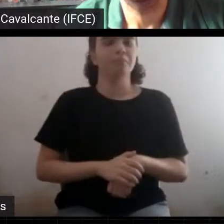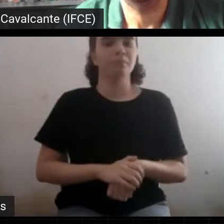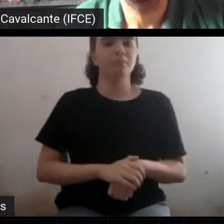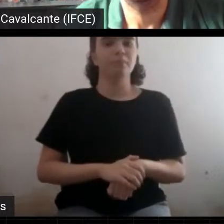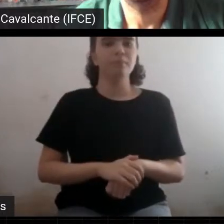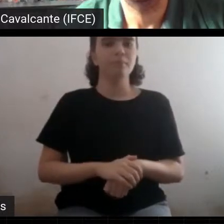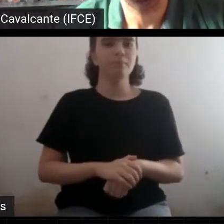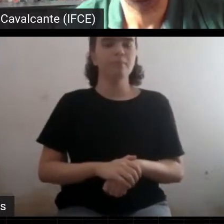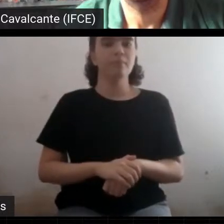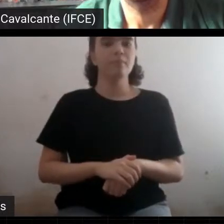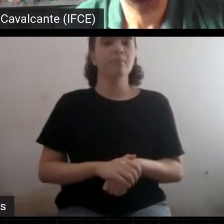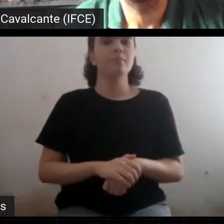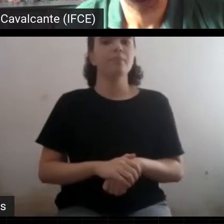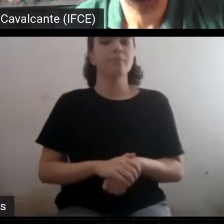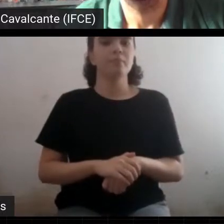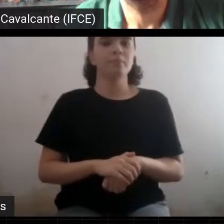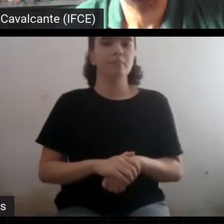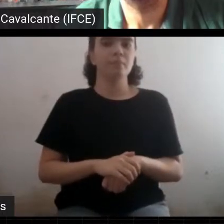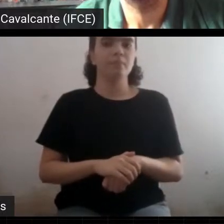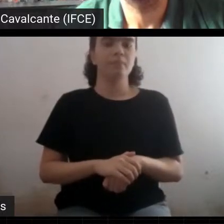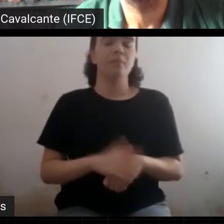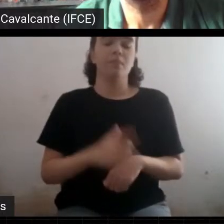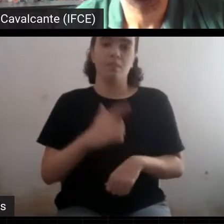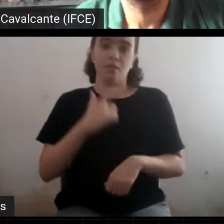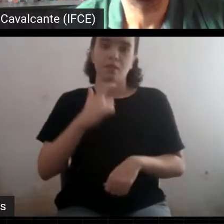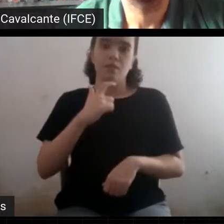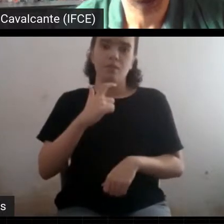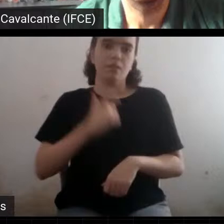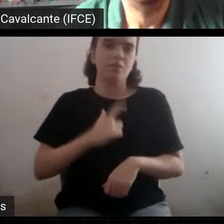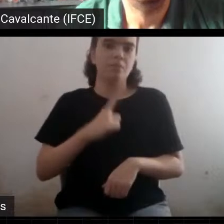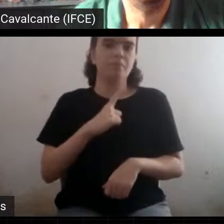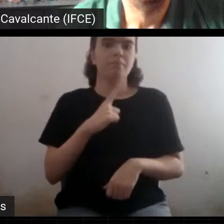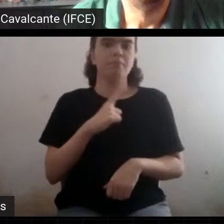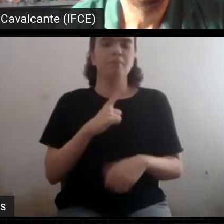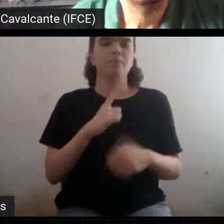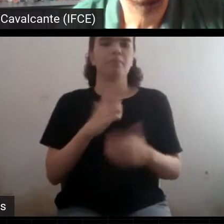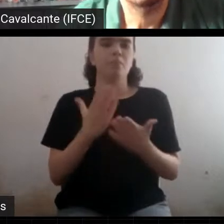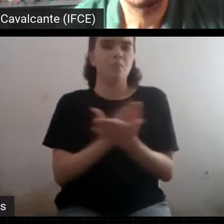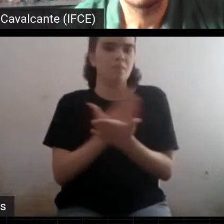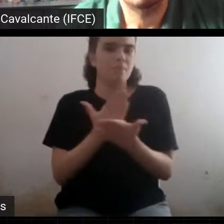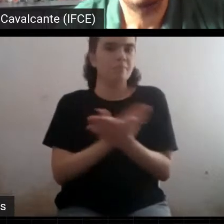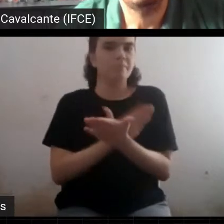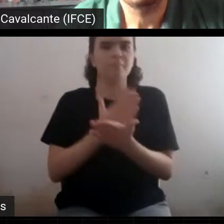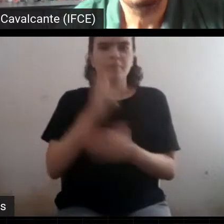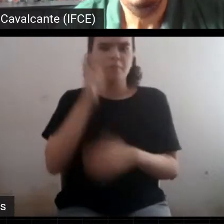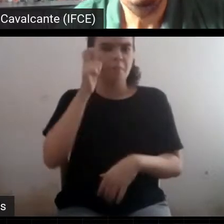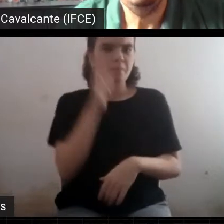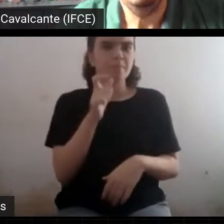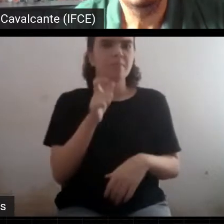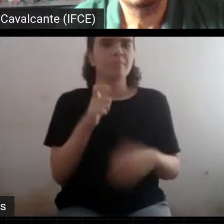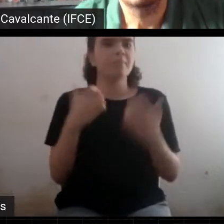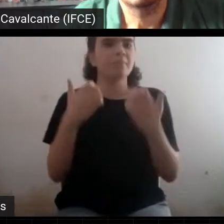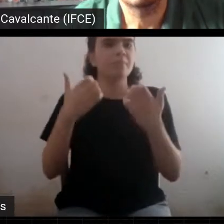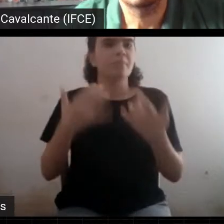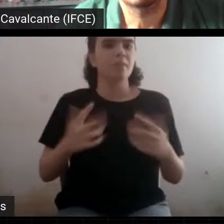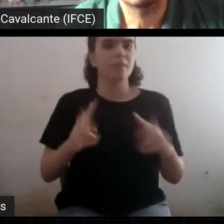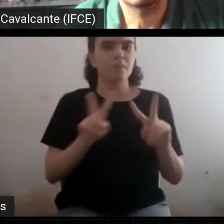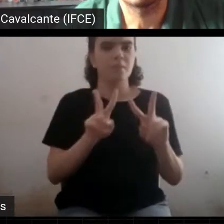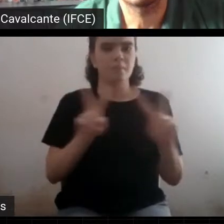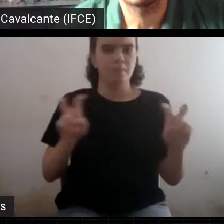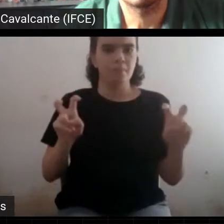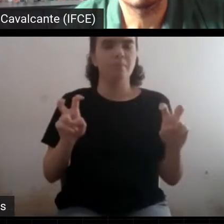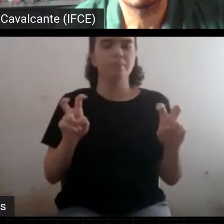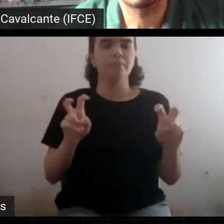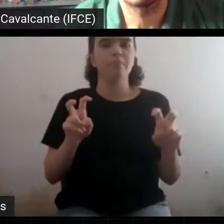Tem um livro muito bacana, que para quem quiser, estiver interessado, posso passar para o Maíra depois, chama-se As Máscaras do